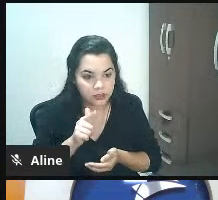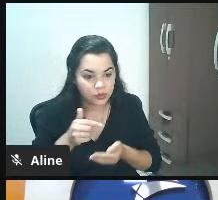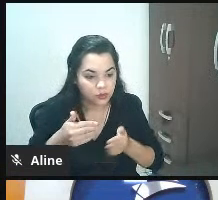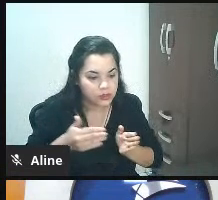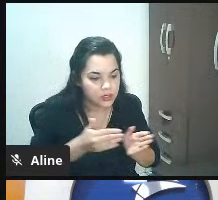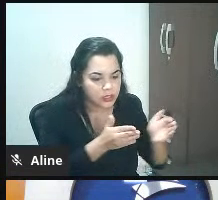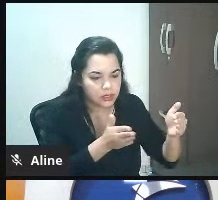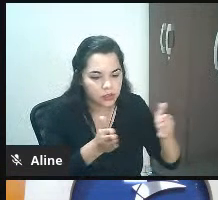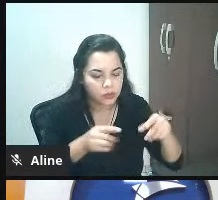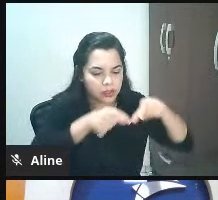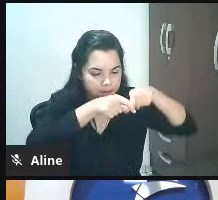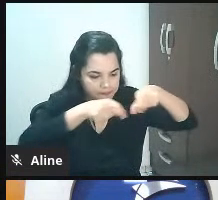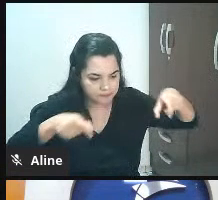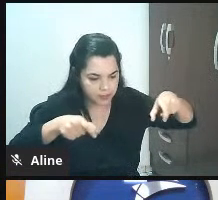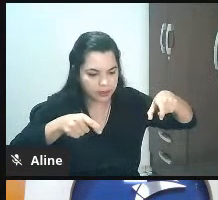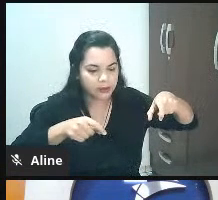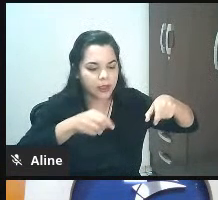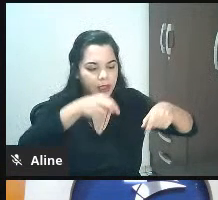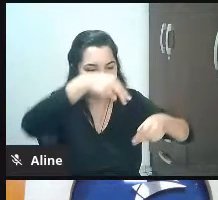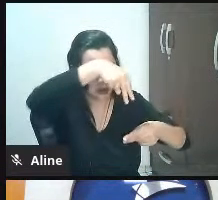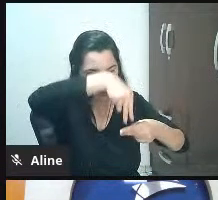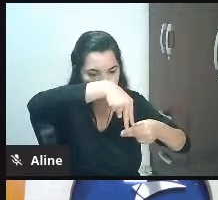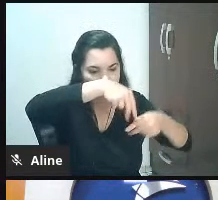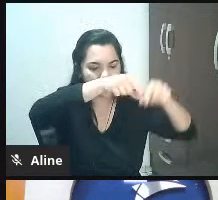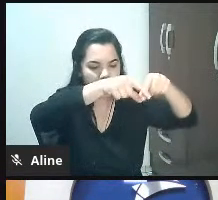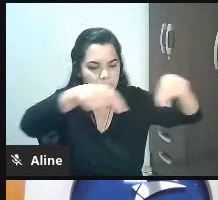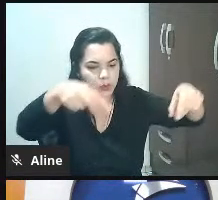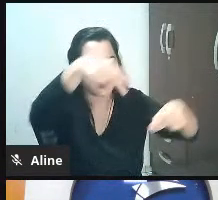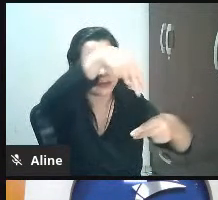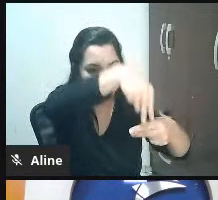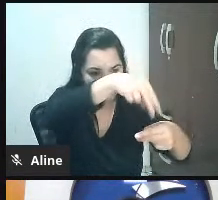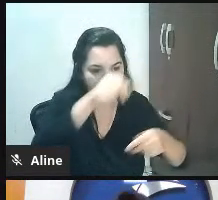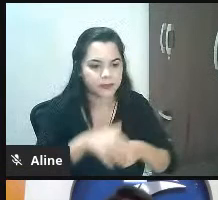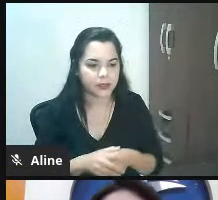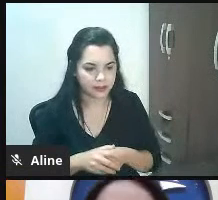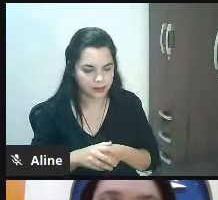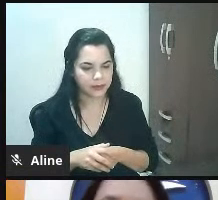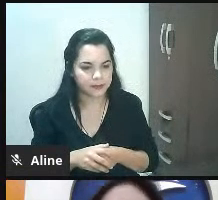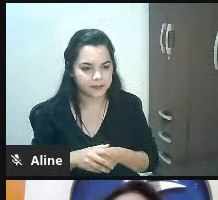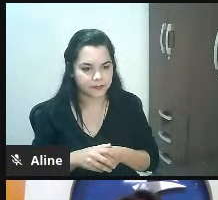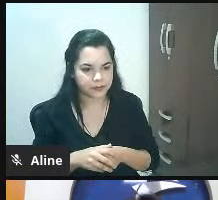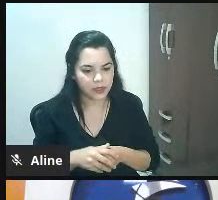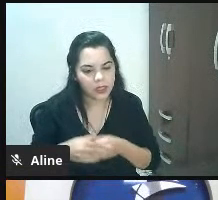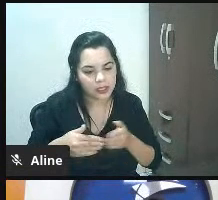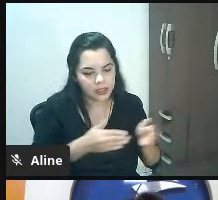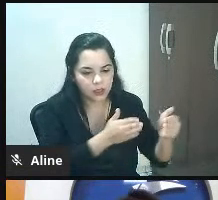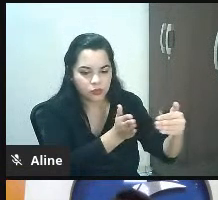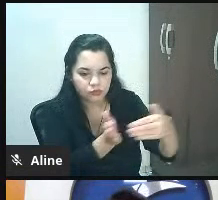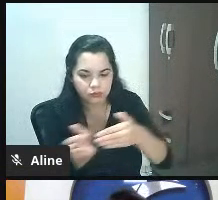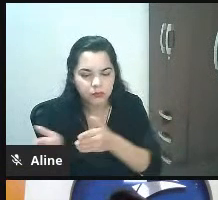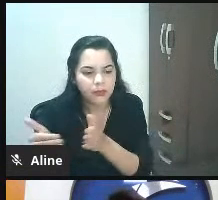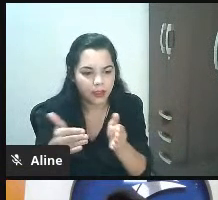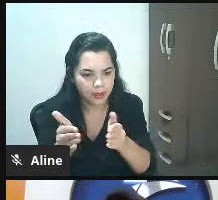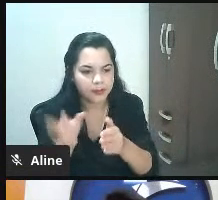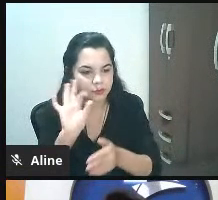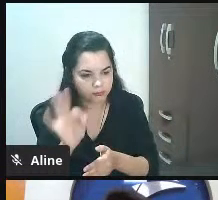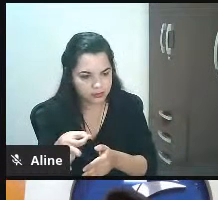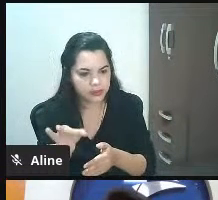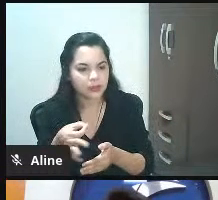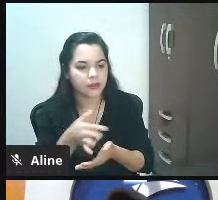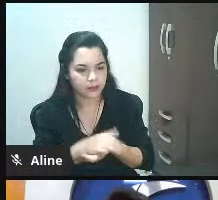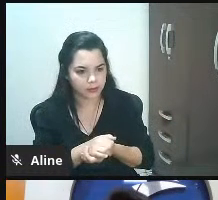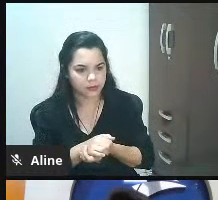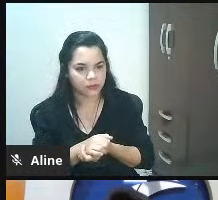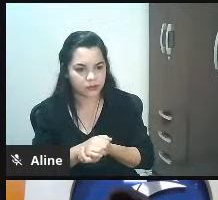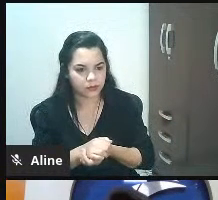uma marcação quer dizer você vai passar por todos os departamentos desde que você cumpra esse caminho aqui quer dizer pra mostrar e tá